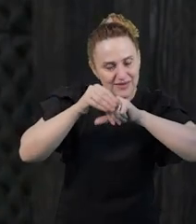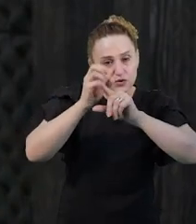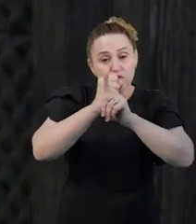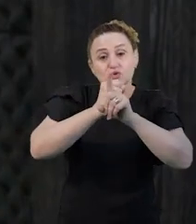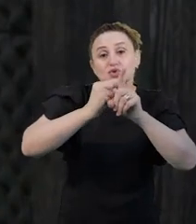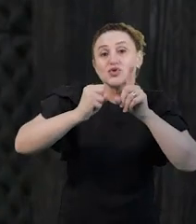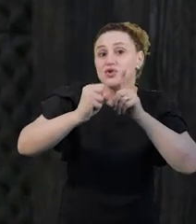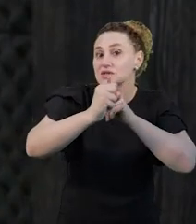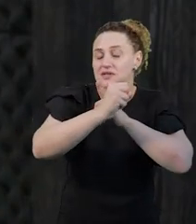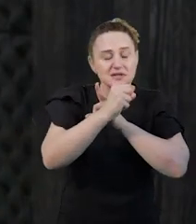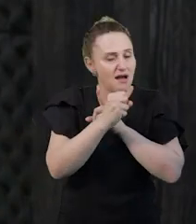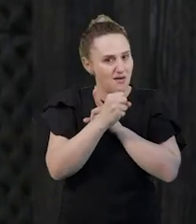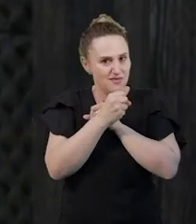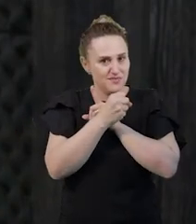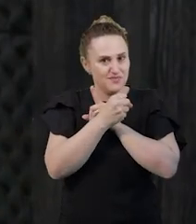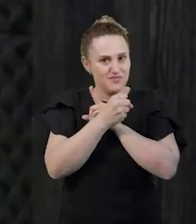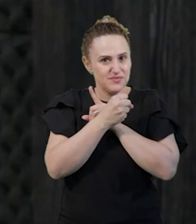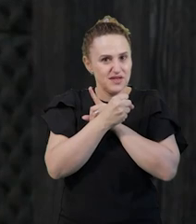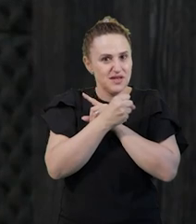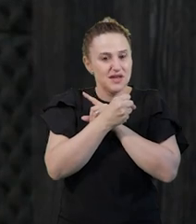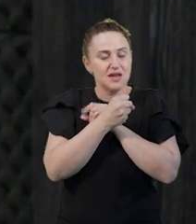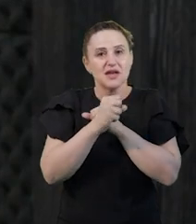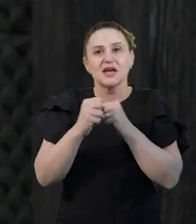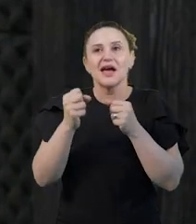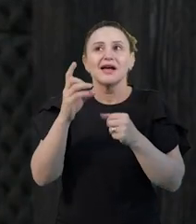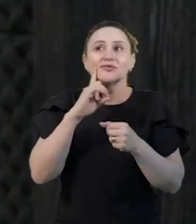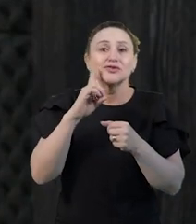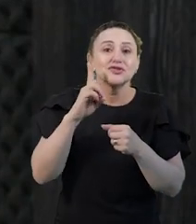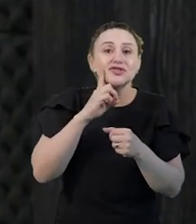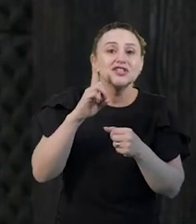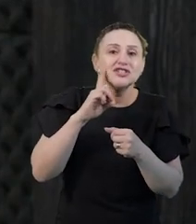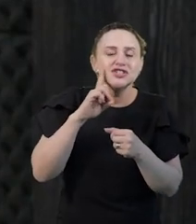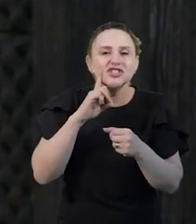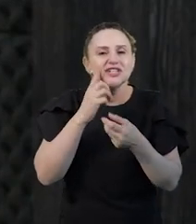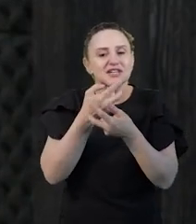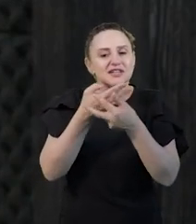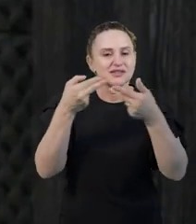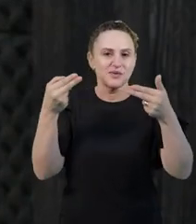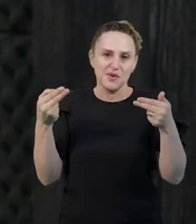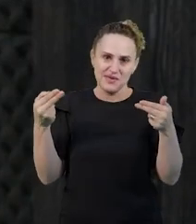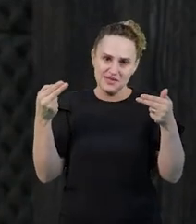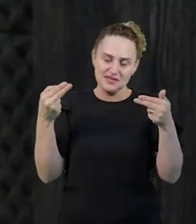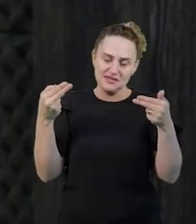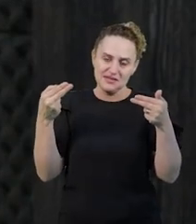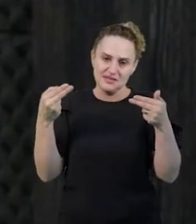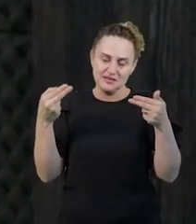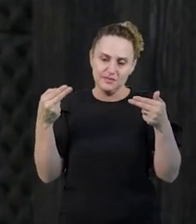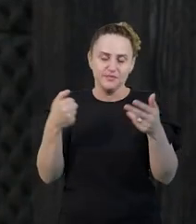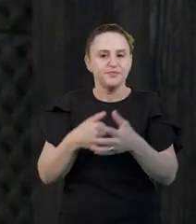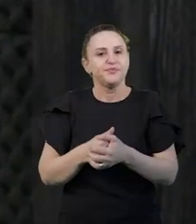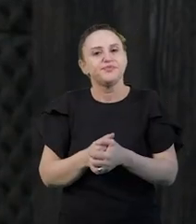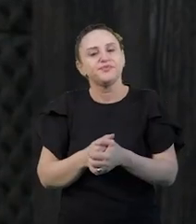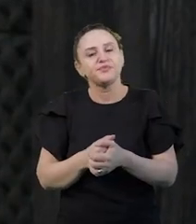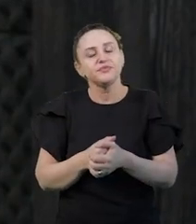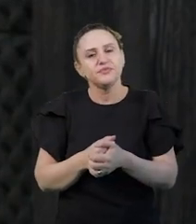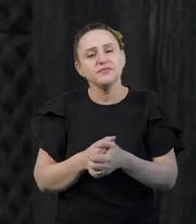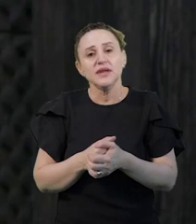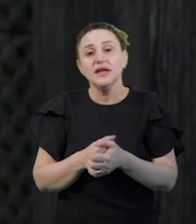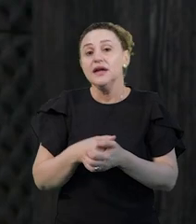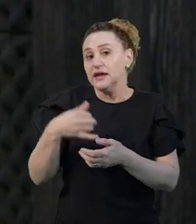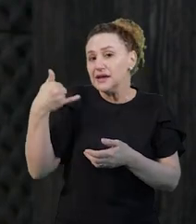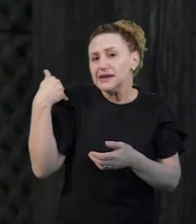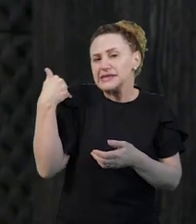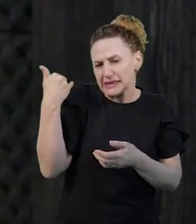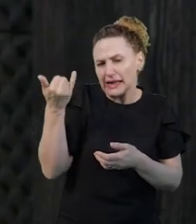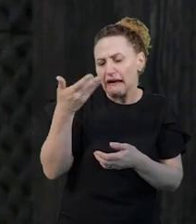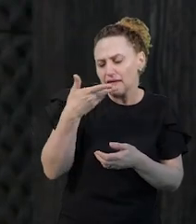social é o conhecimento do comum, do dia a dia das coisas, né? E nessa idade,